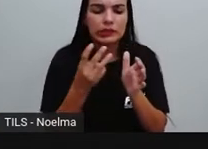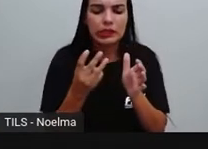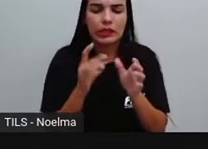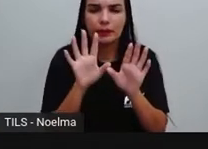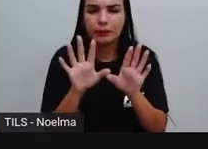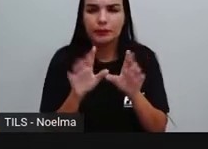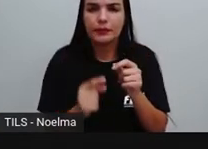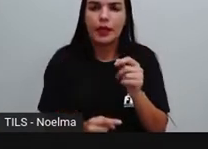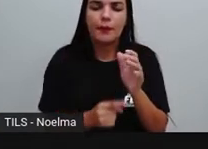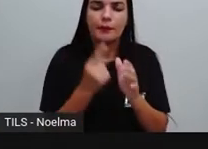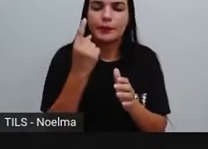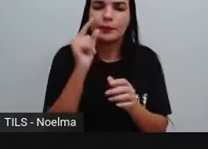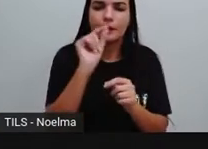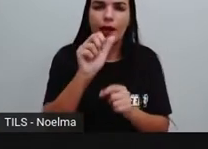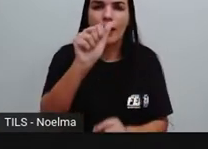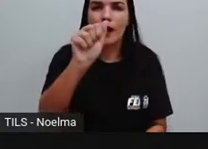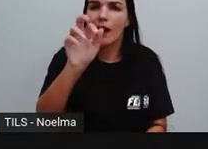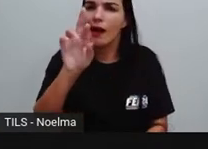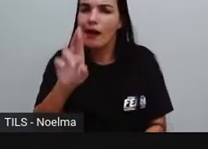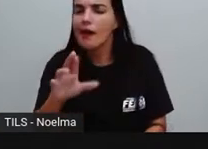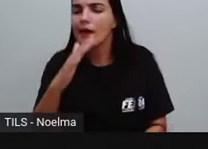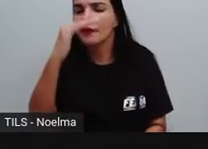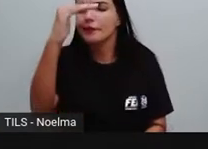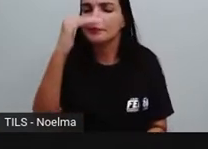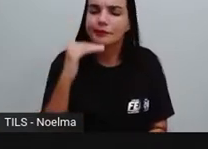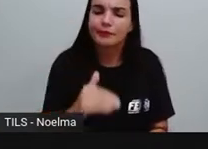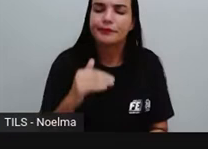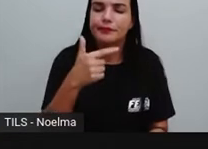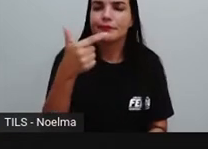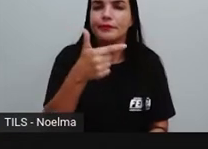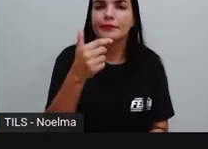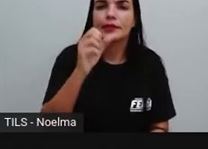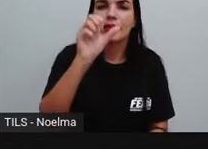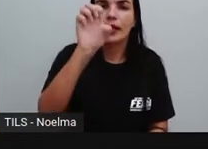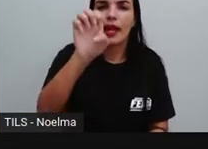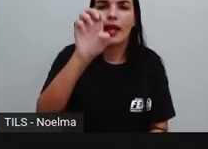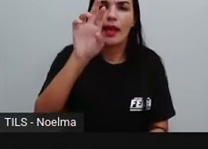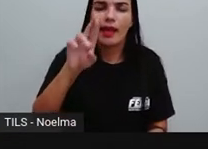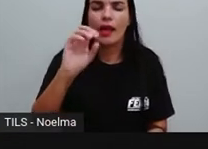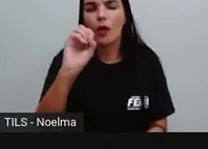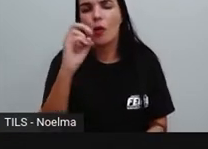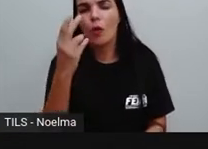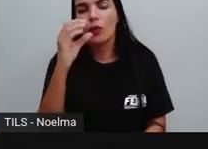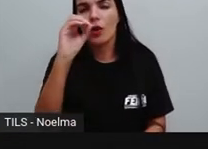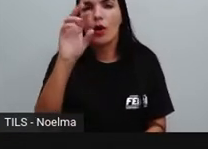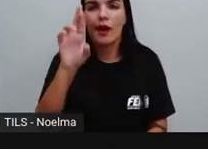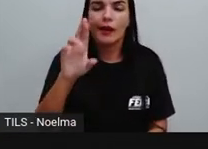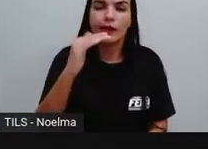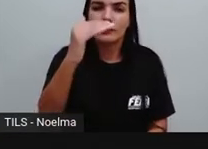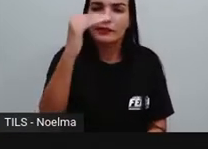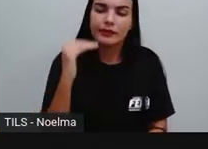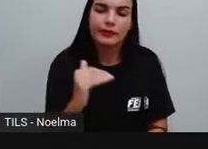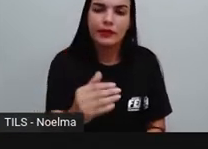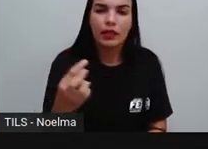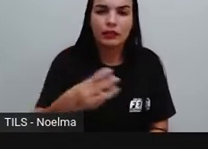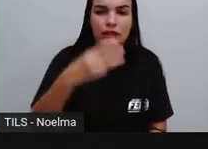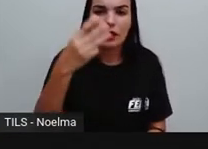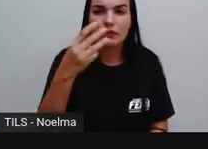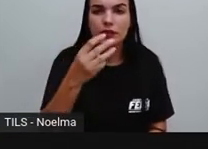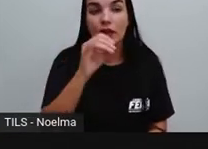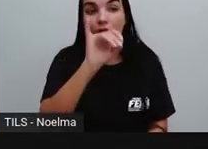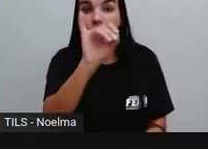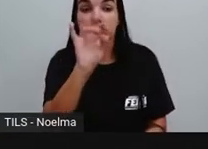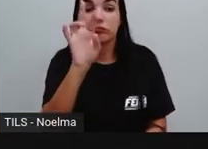verbos terminados em AR. Segunda conjugação, verbos terminados em ER ou OR. E terceira conjugação, verbos